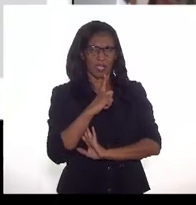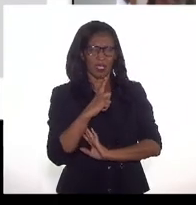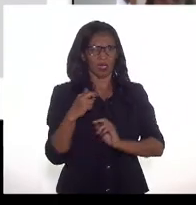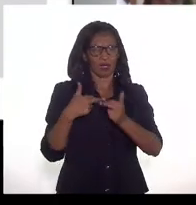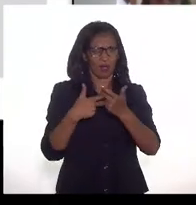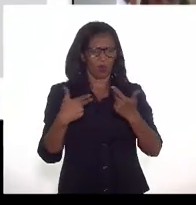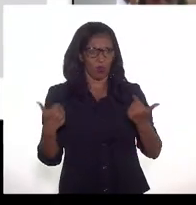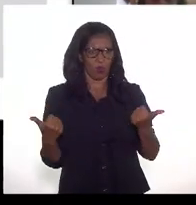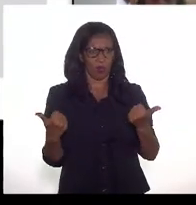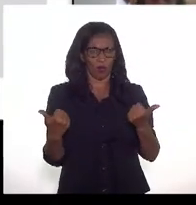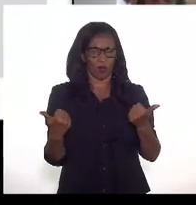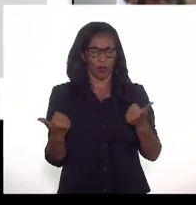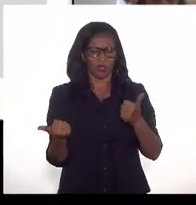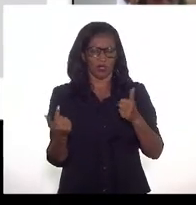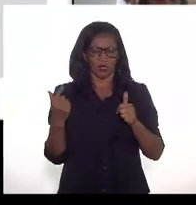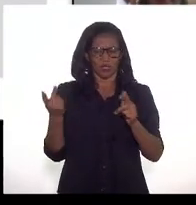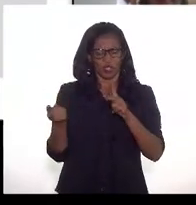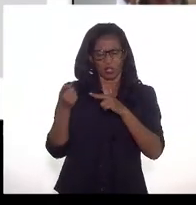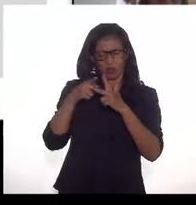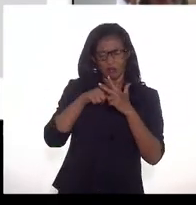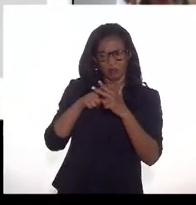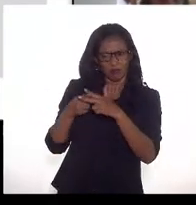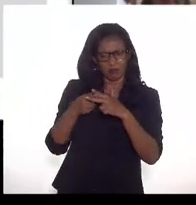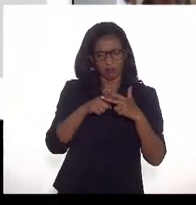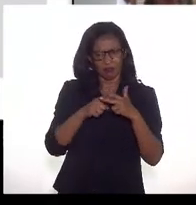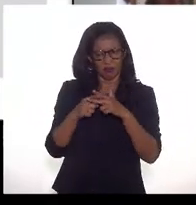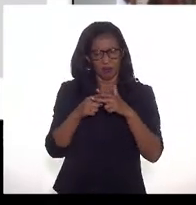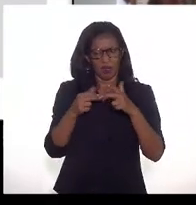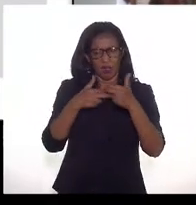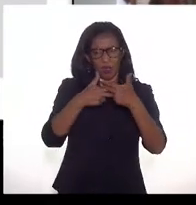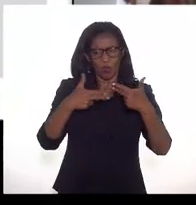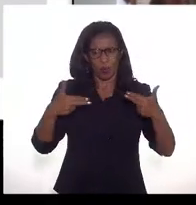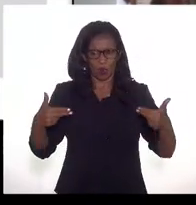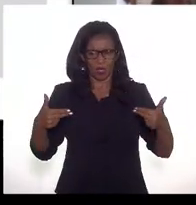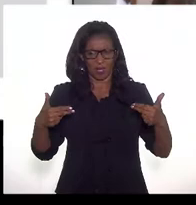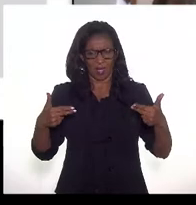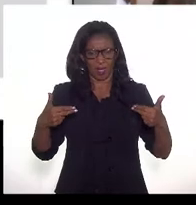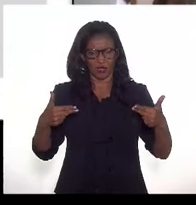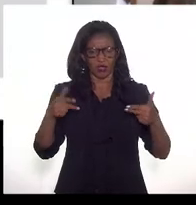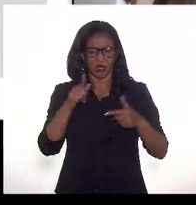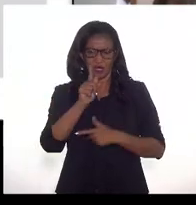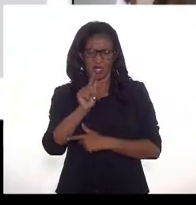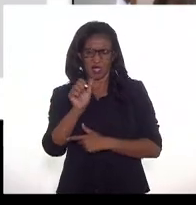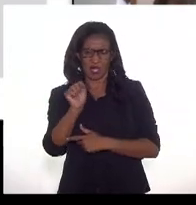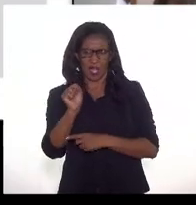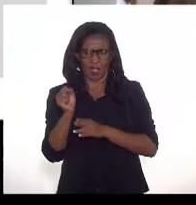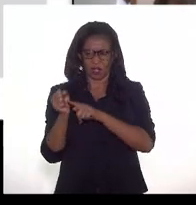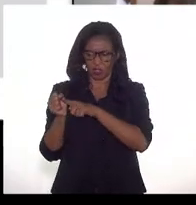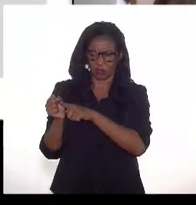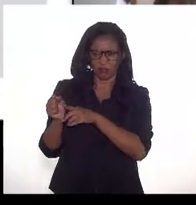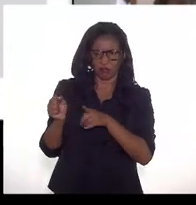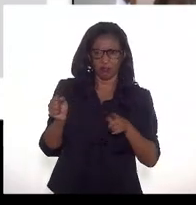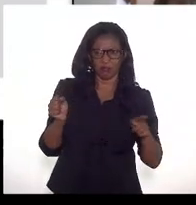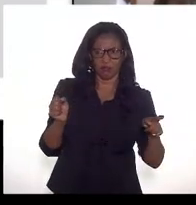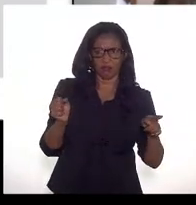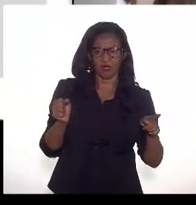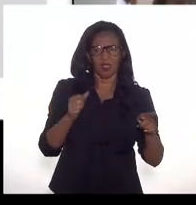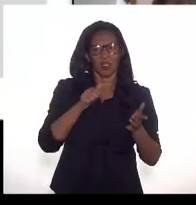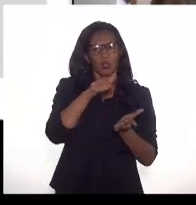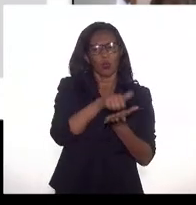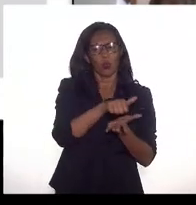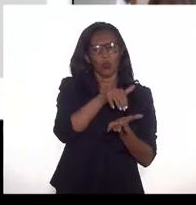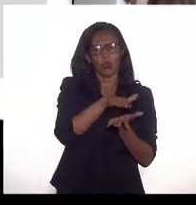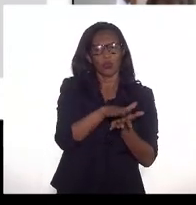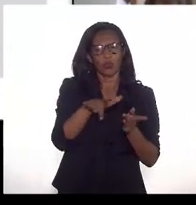de revisão da qualidade dessas correntes de gás e, por via de consequência,